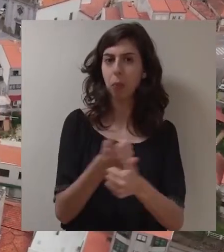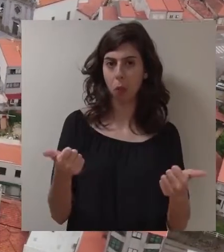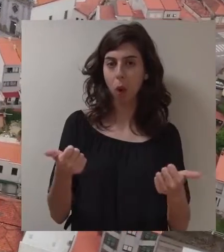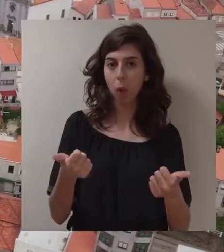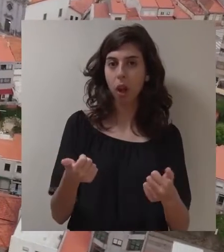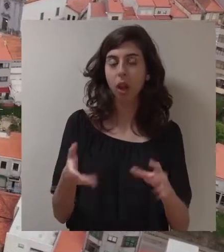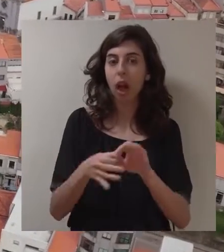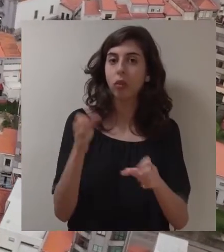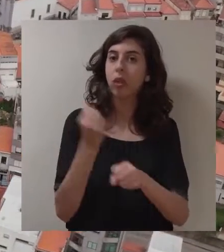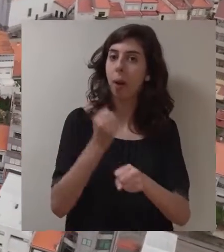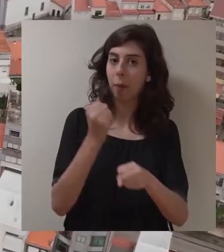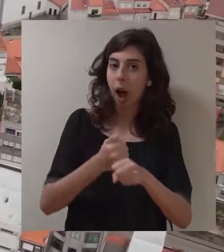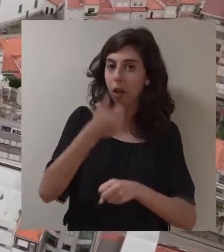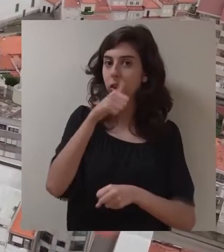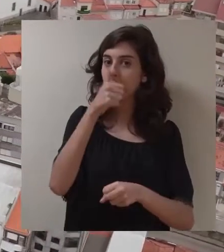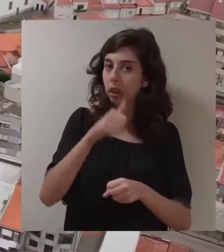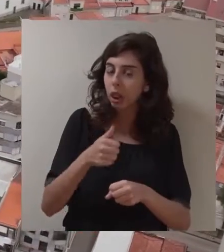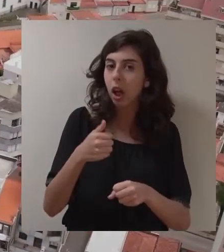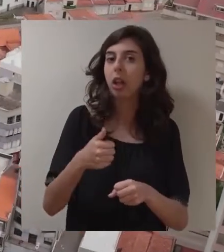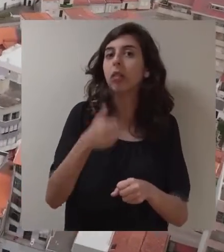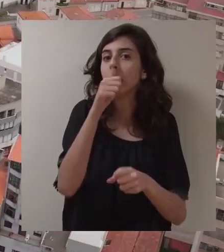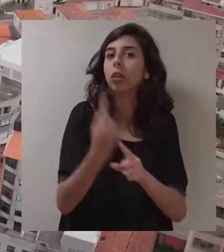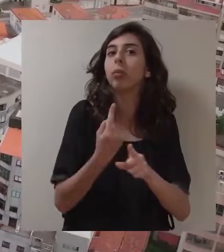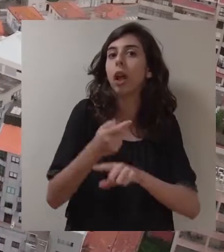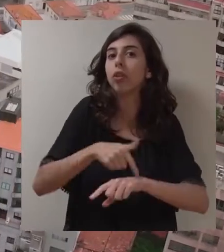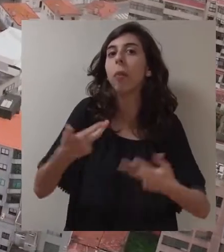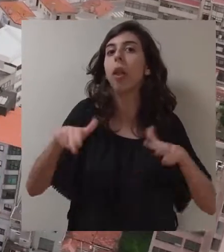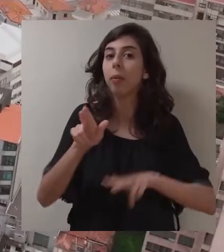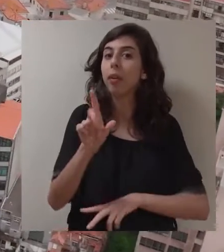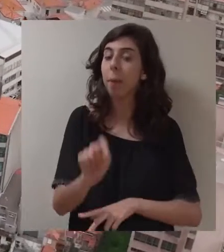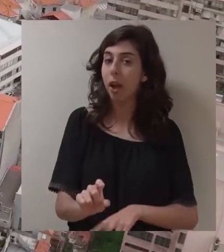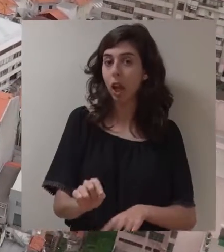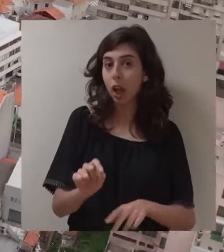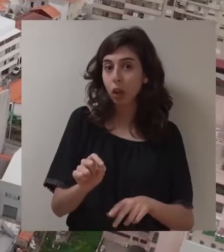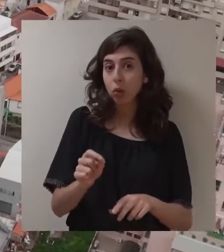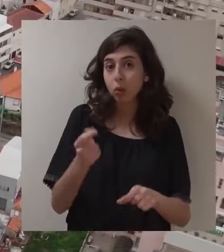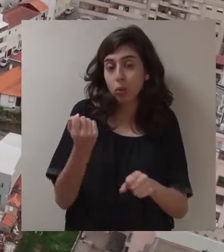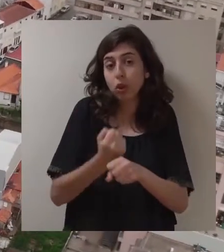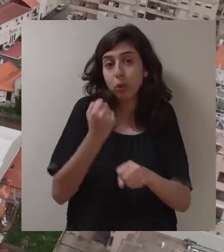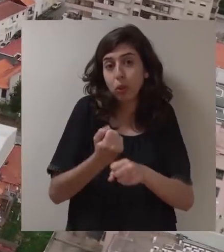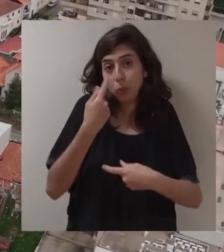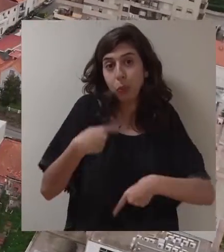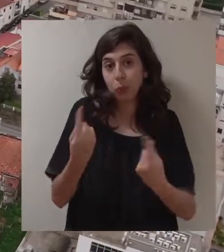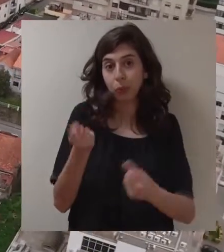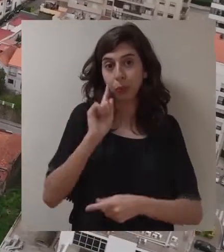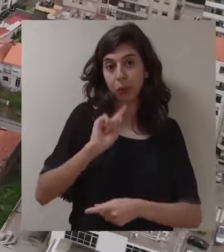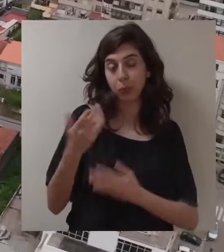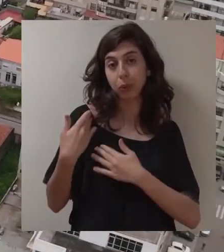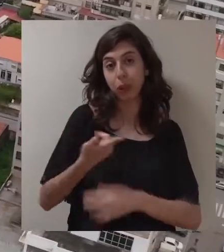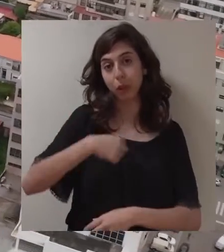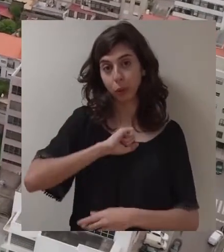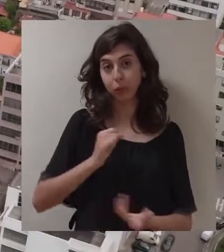Na componente do emprego, na componente do lazer, das atividades de tempos livres, mas também na componente daquilo que são os serviços públicos fundamentais da nossa